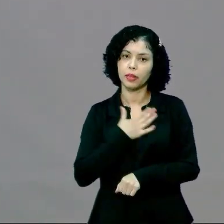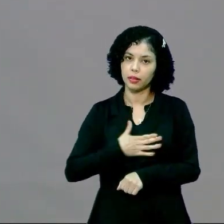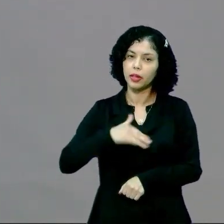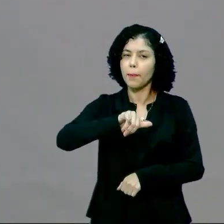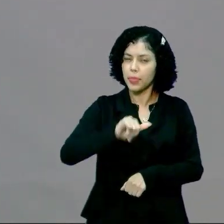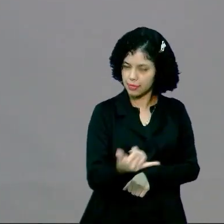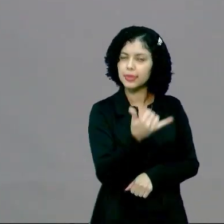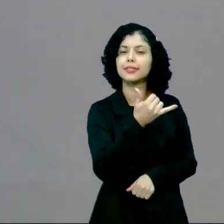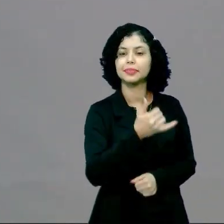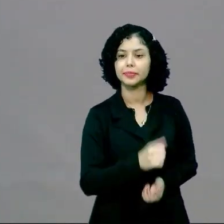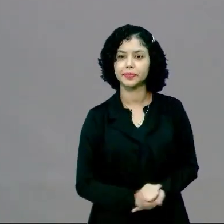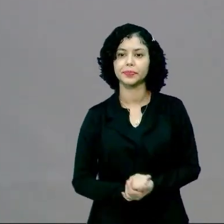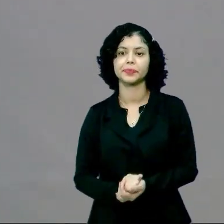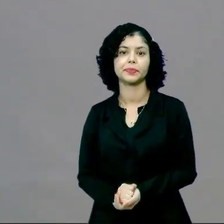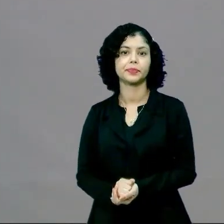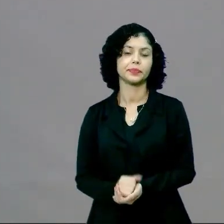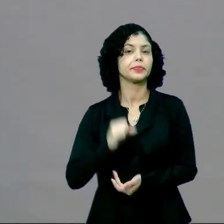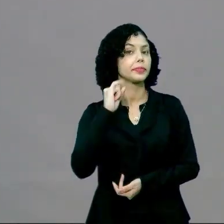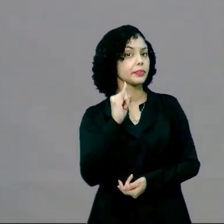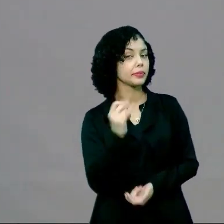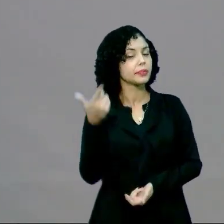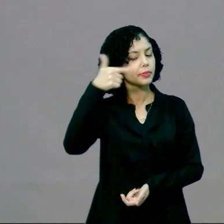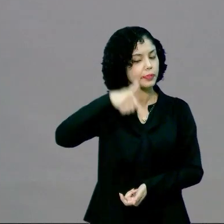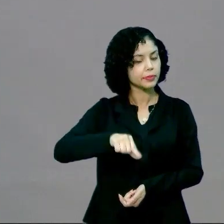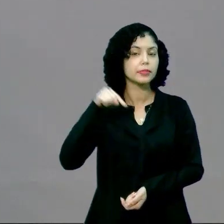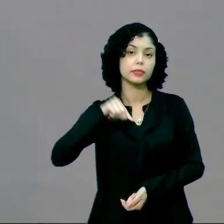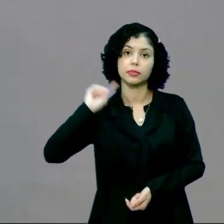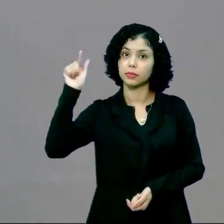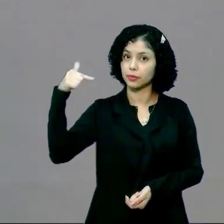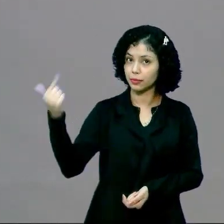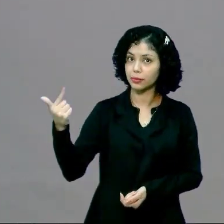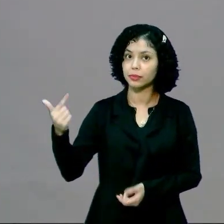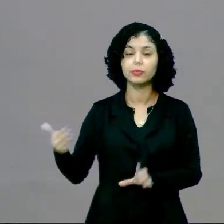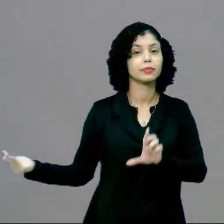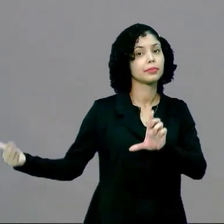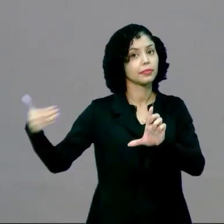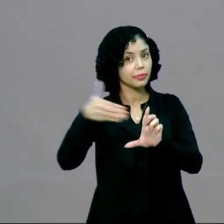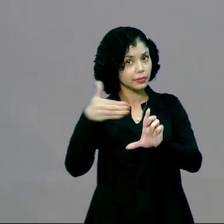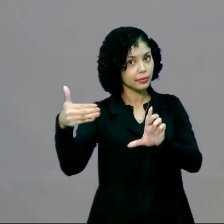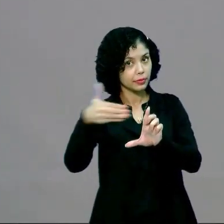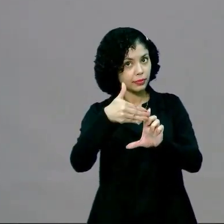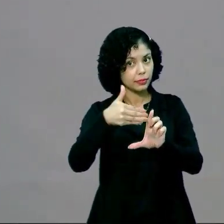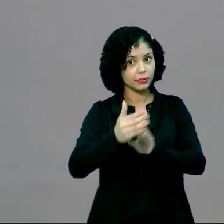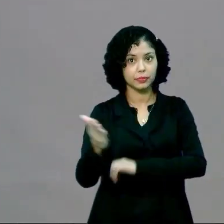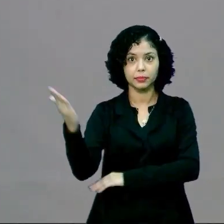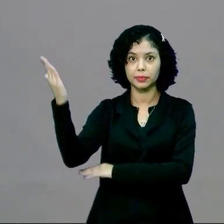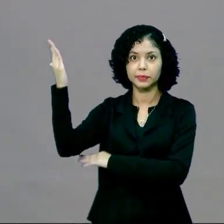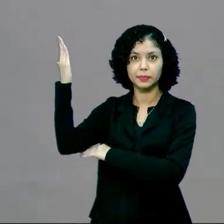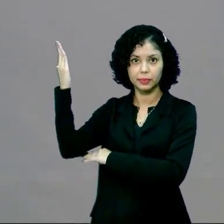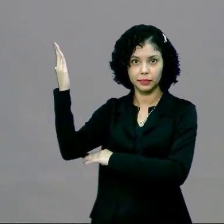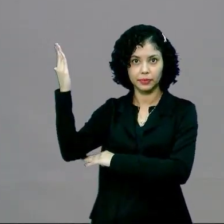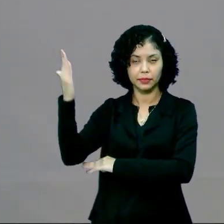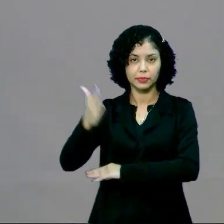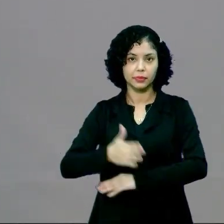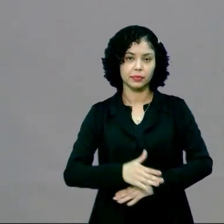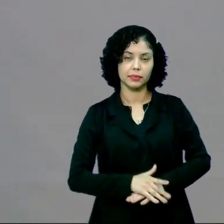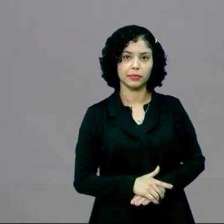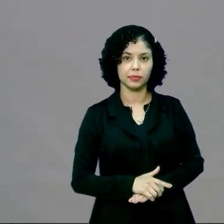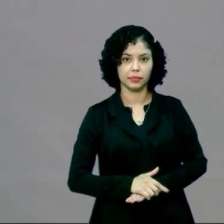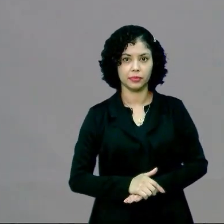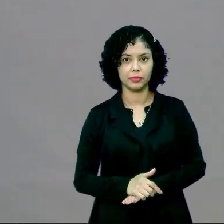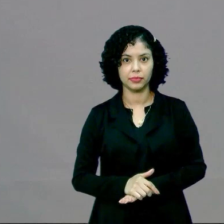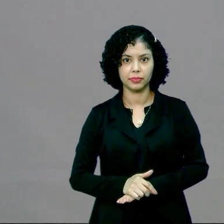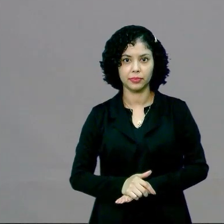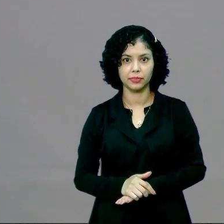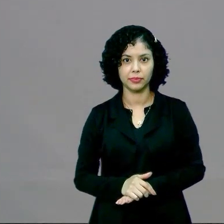você tenha aproveitado. e se você quiser rever essa aula e outras aulas, é só acessar as notas,